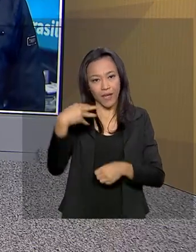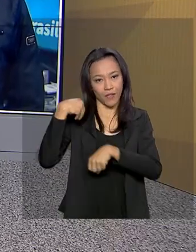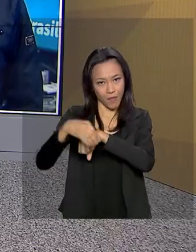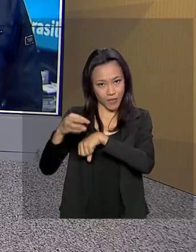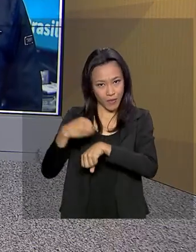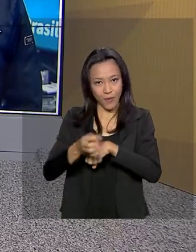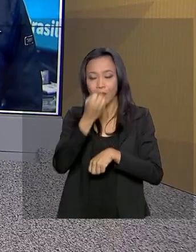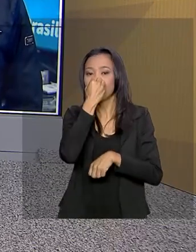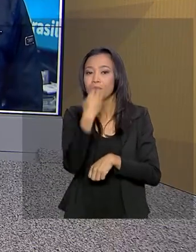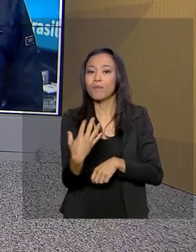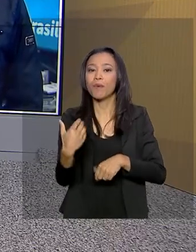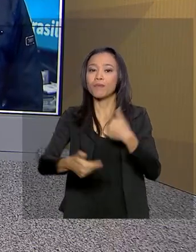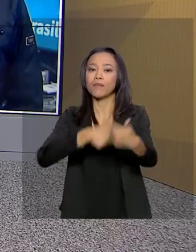Dani, bom trabalho aí para você.